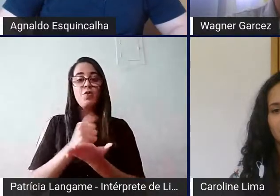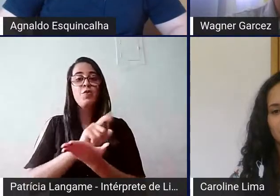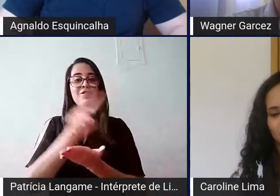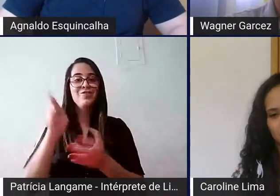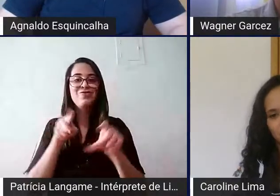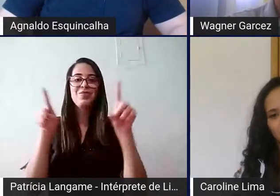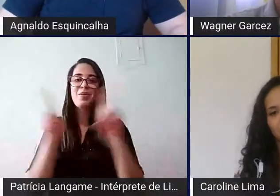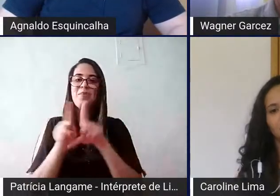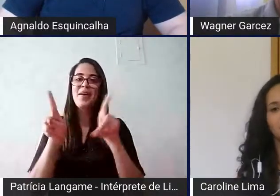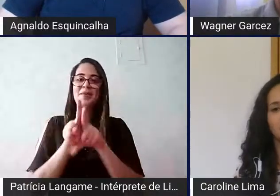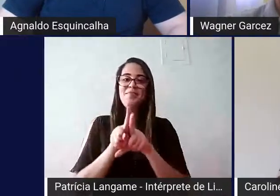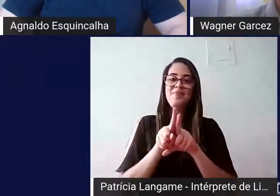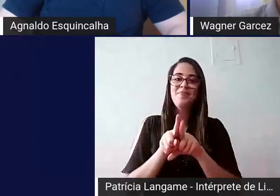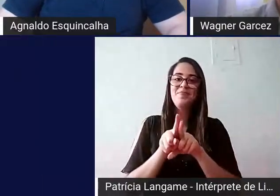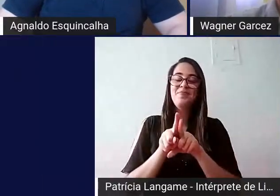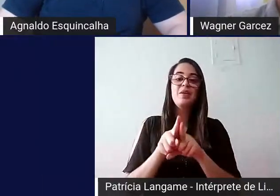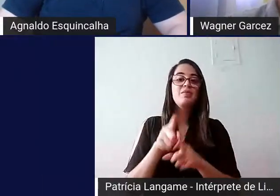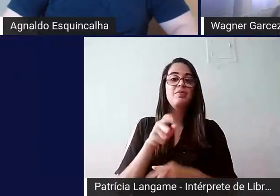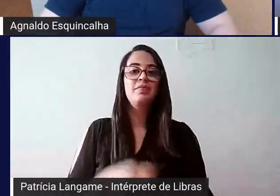tirar o pessoal da tela.